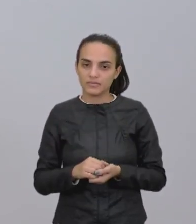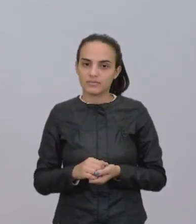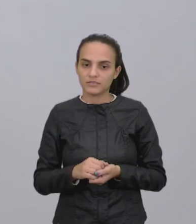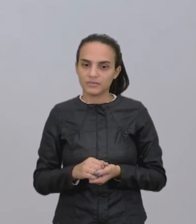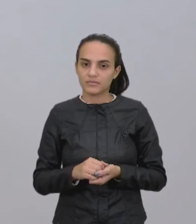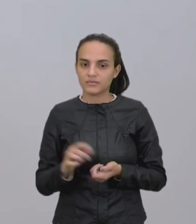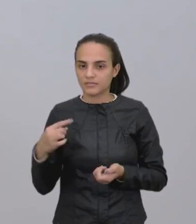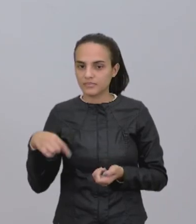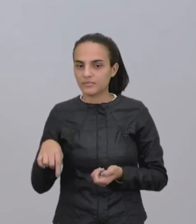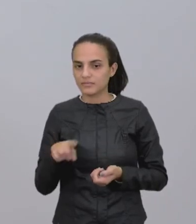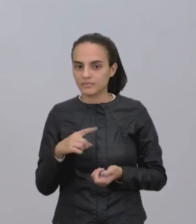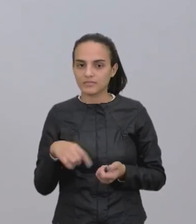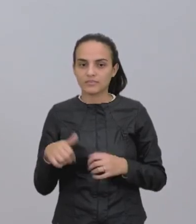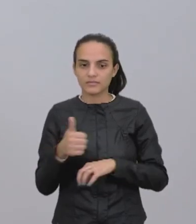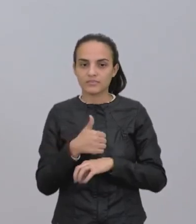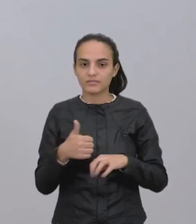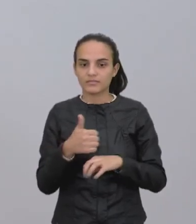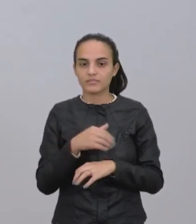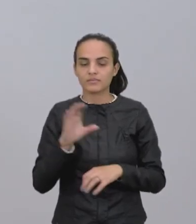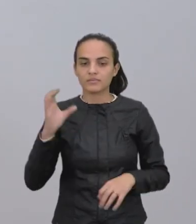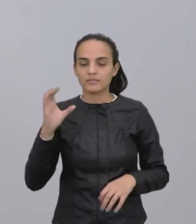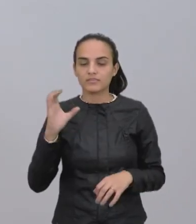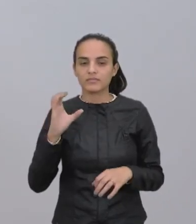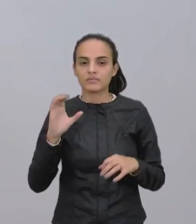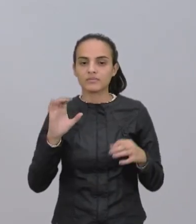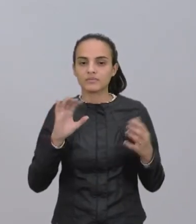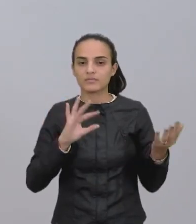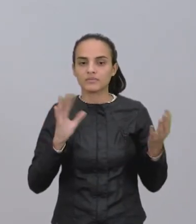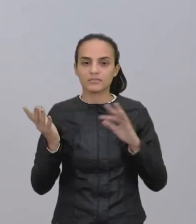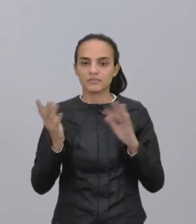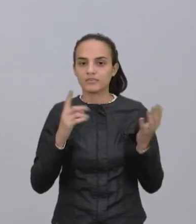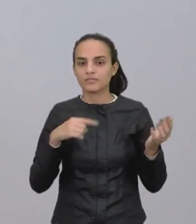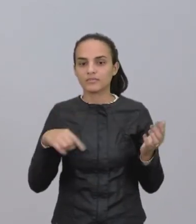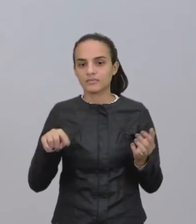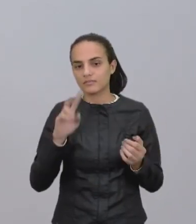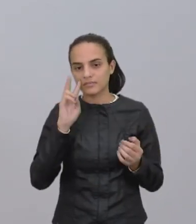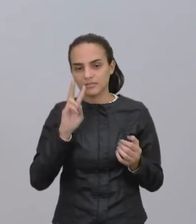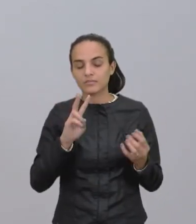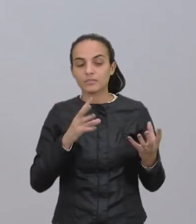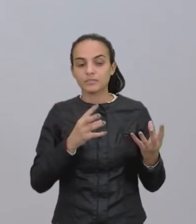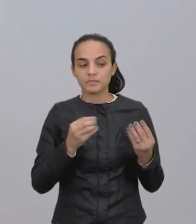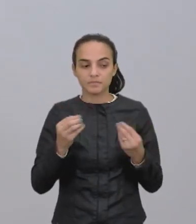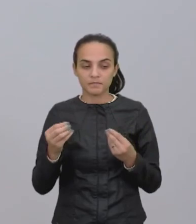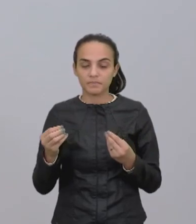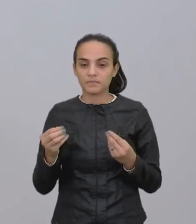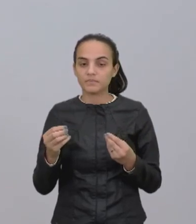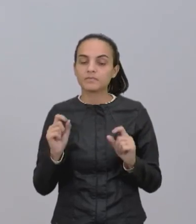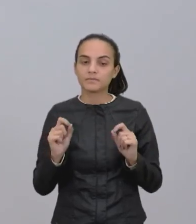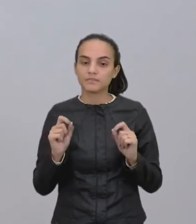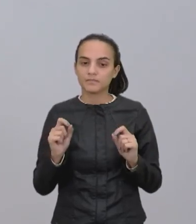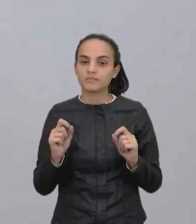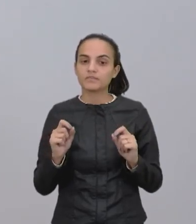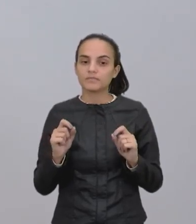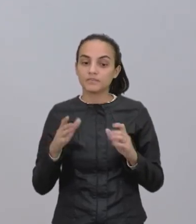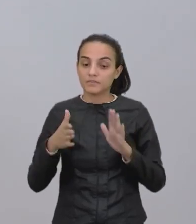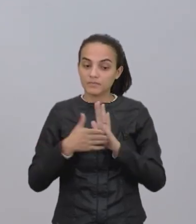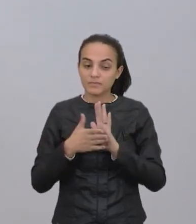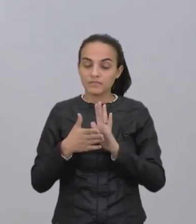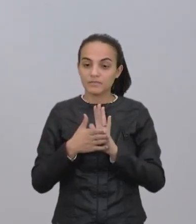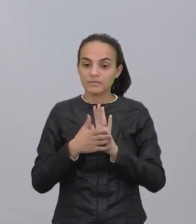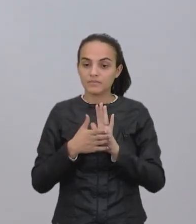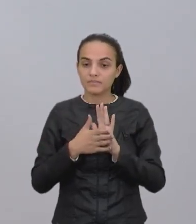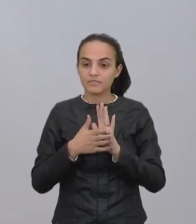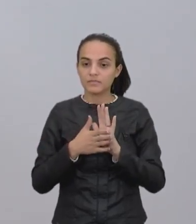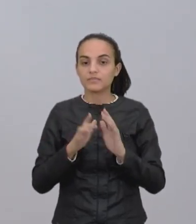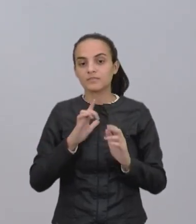como, né, lá da área das ciências da natureza, a gente vai ver que muito do que foi proposto, né,